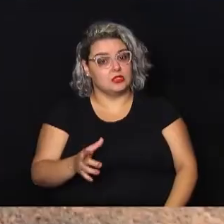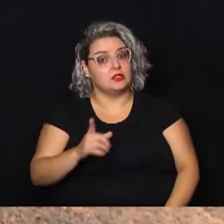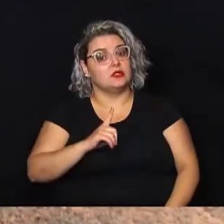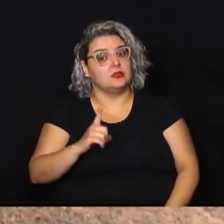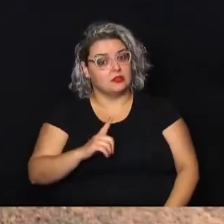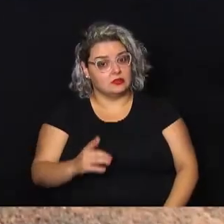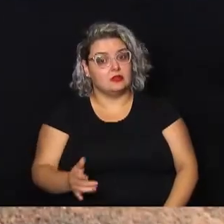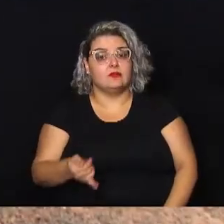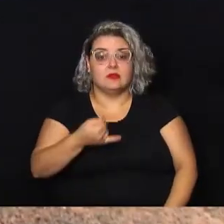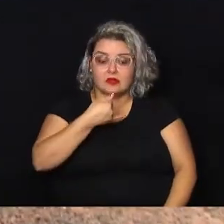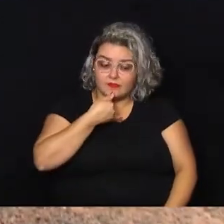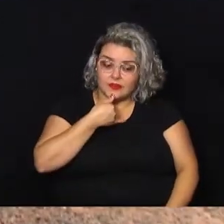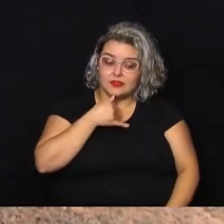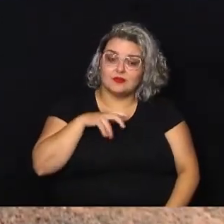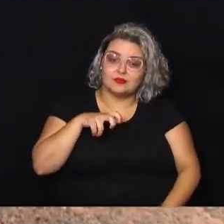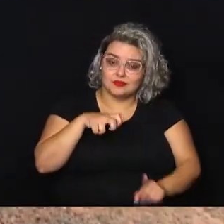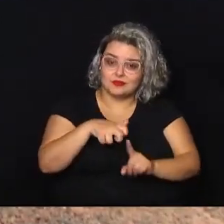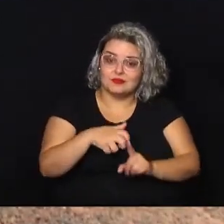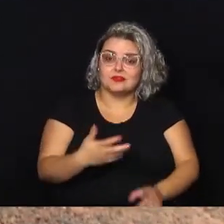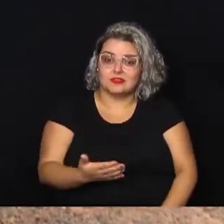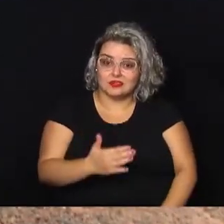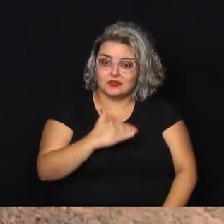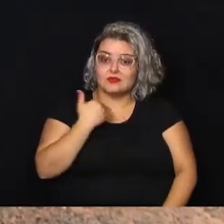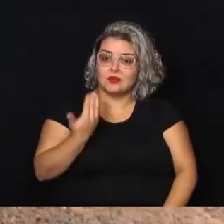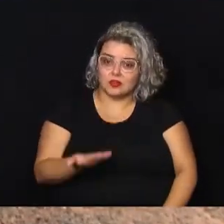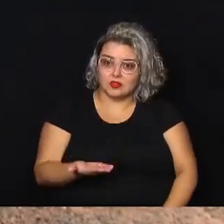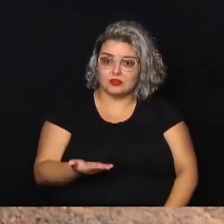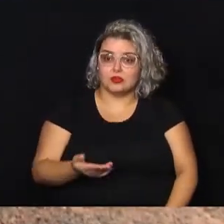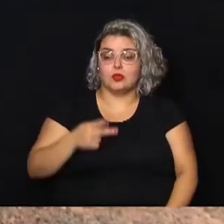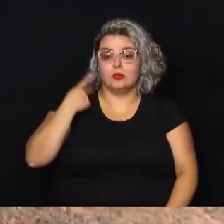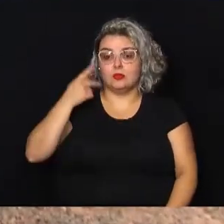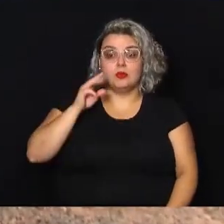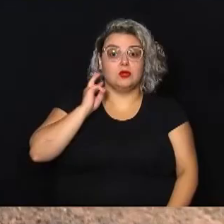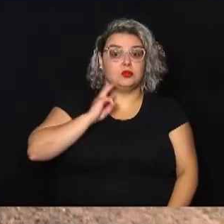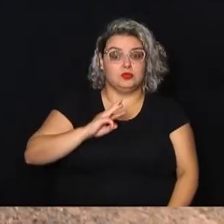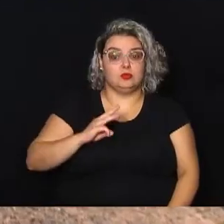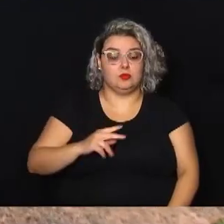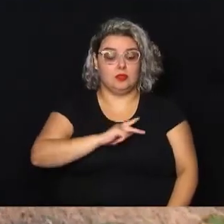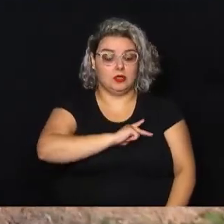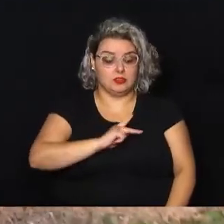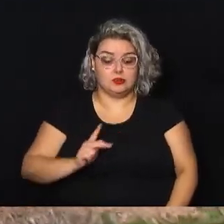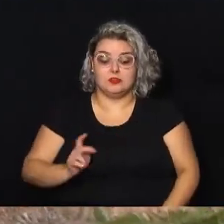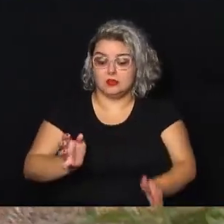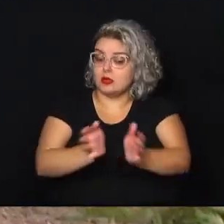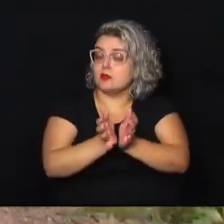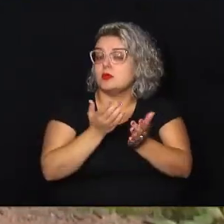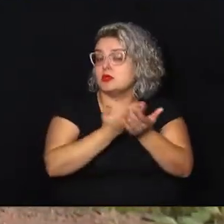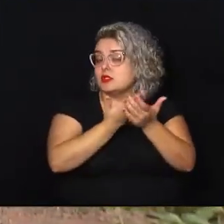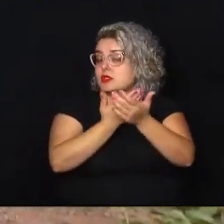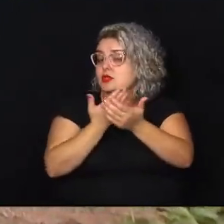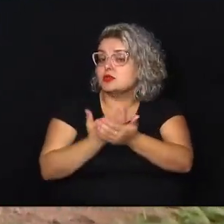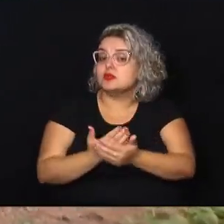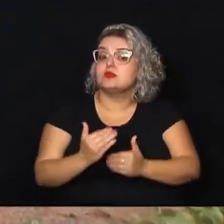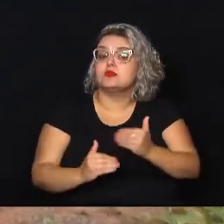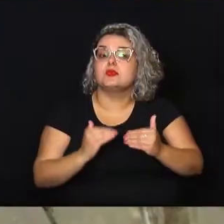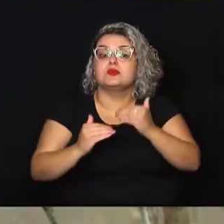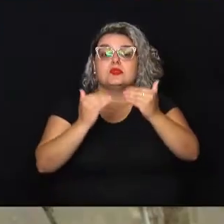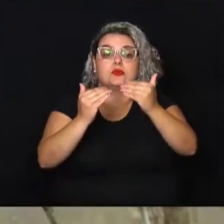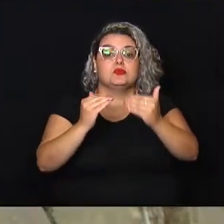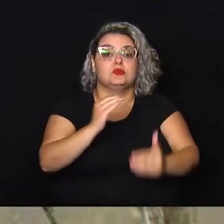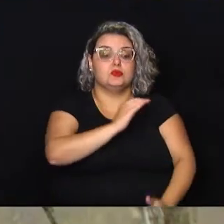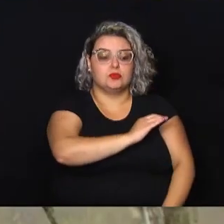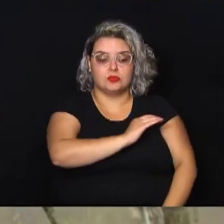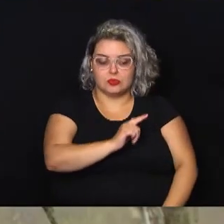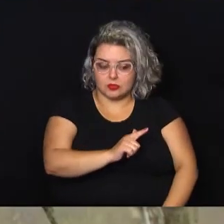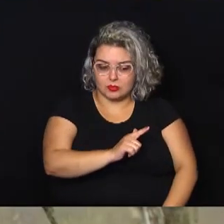lamentavelmente. O vereador Cecílio Santos é presidente da Comissão Especial de Estudos sobre o Desenvolvimento do Campo Grande.